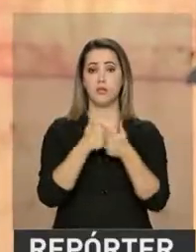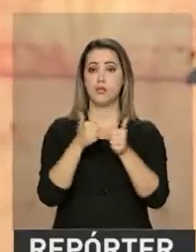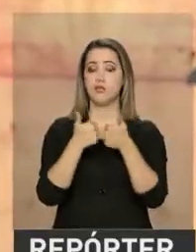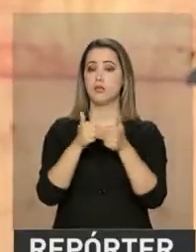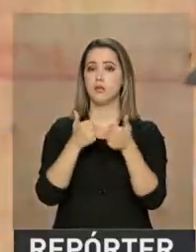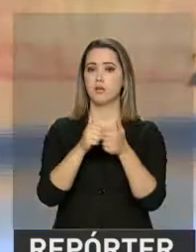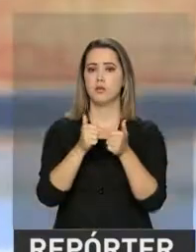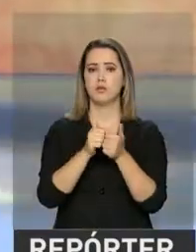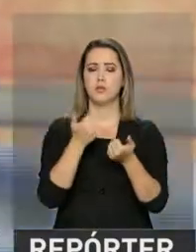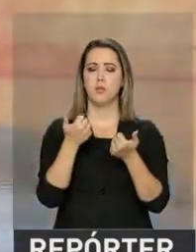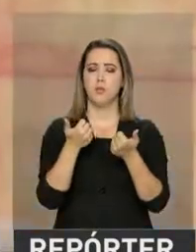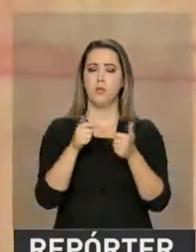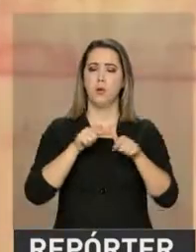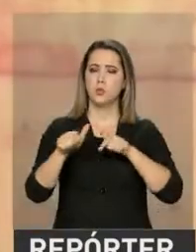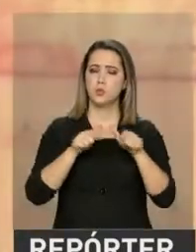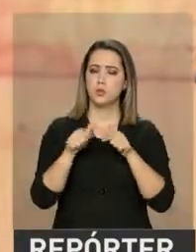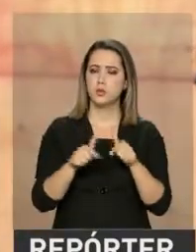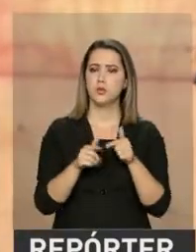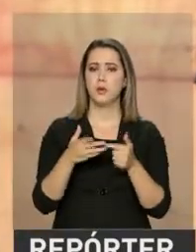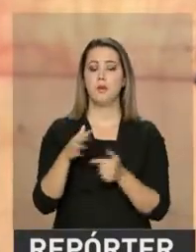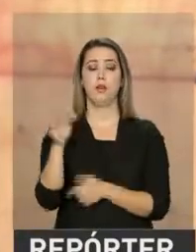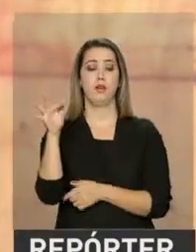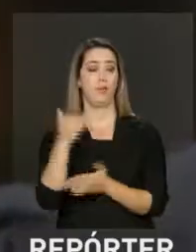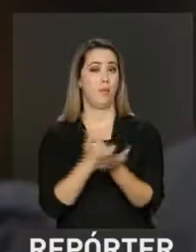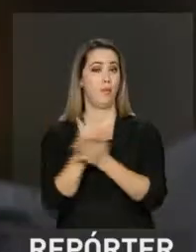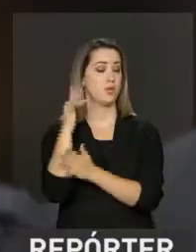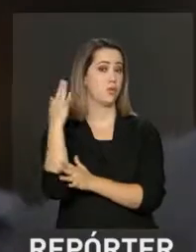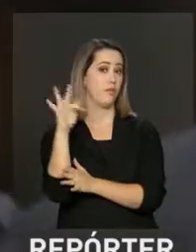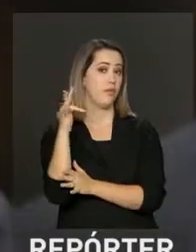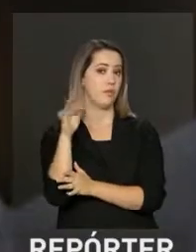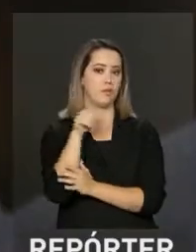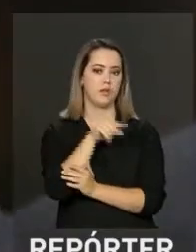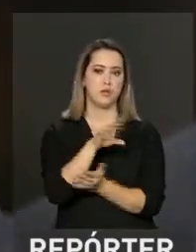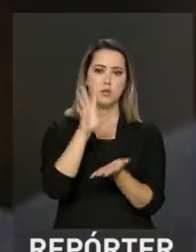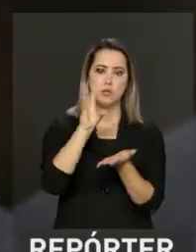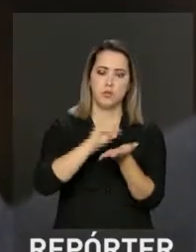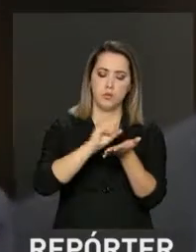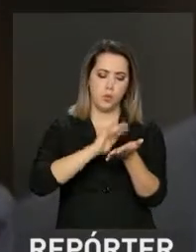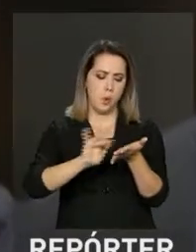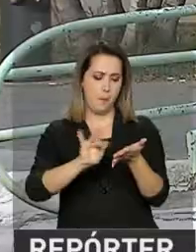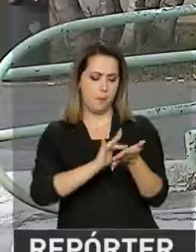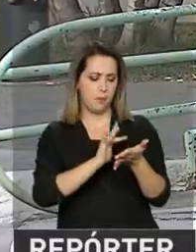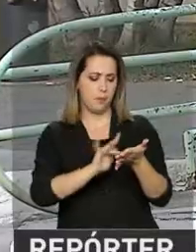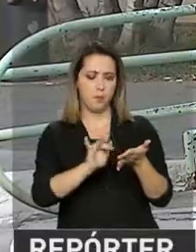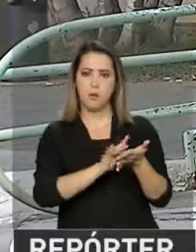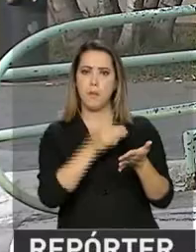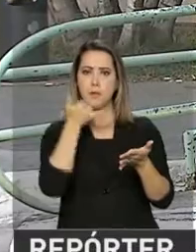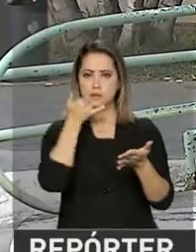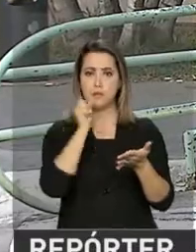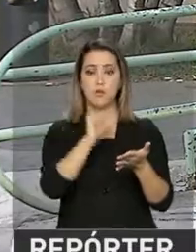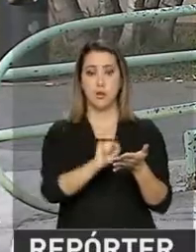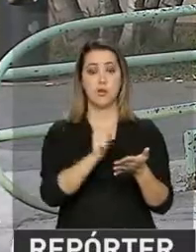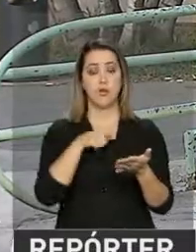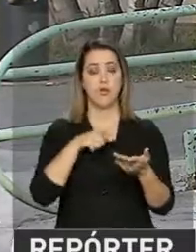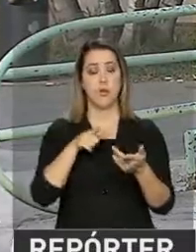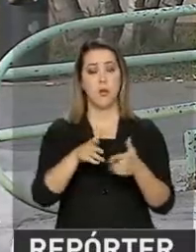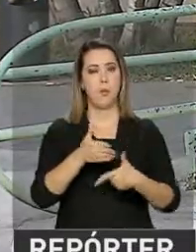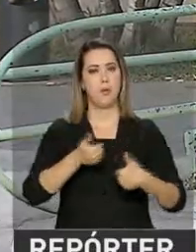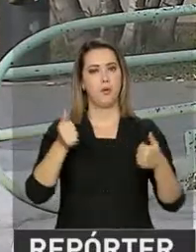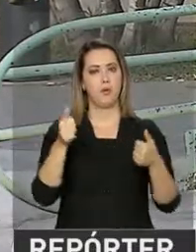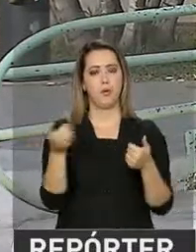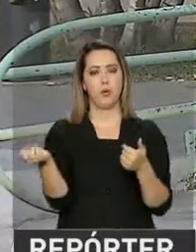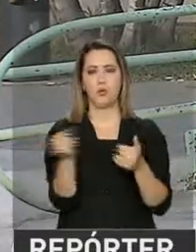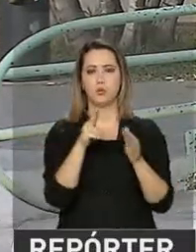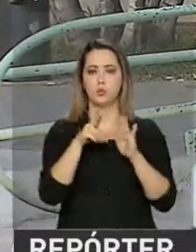deslocar no trabalho. Desde fevereiro, ela usa o Taxi Gov, um aplicativo para celular que pôs em prática o novo